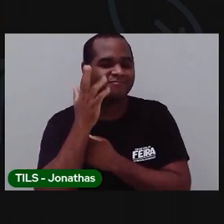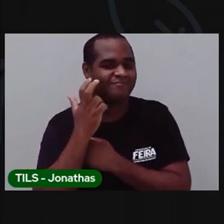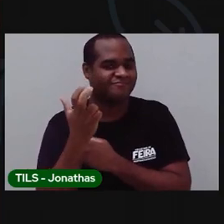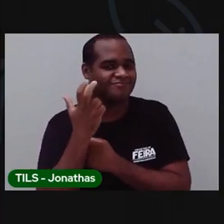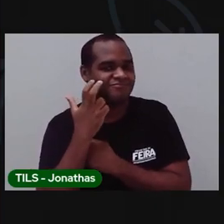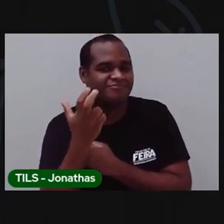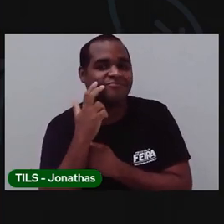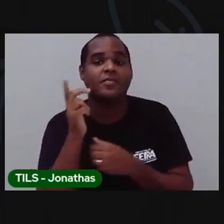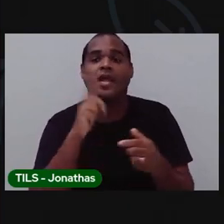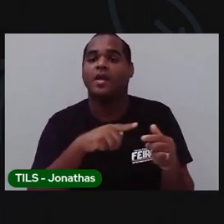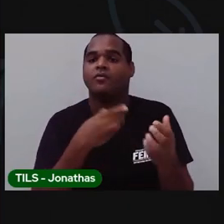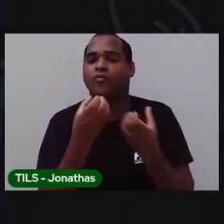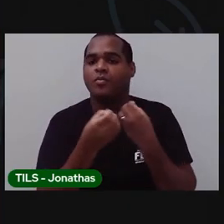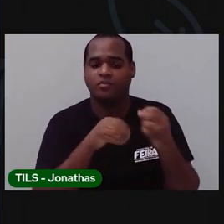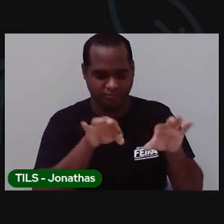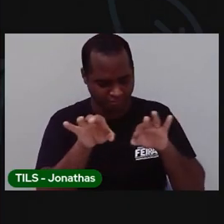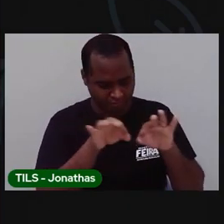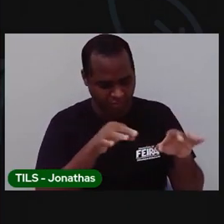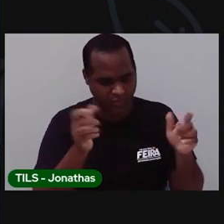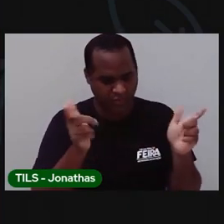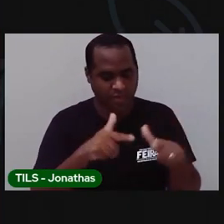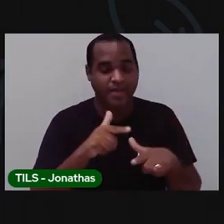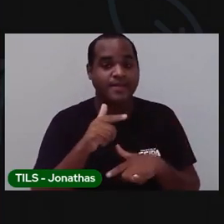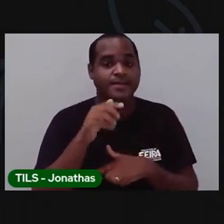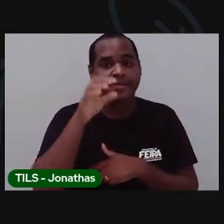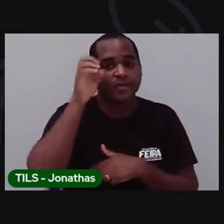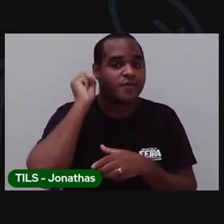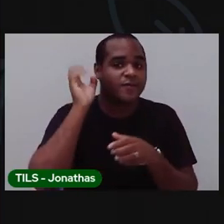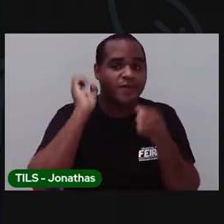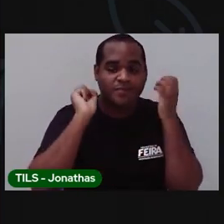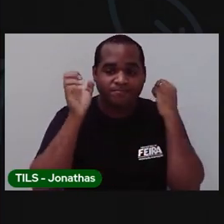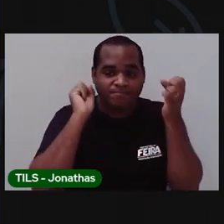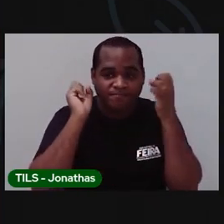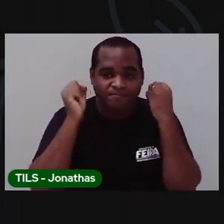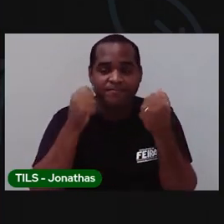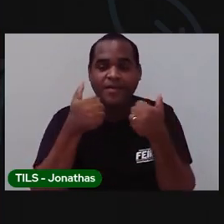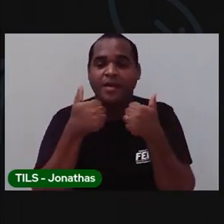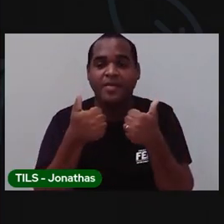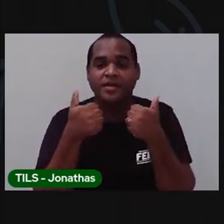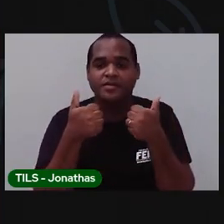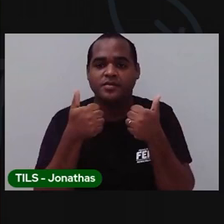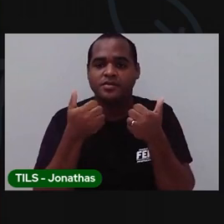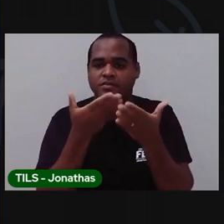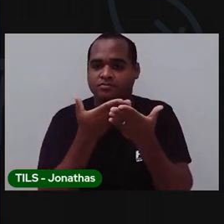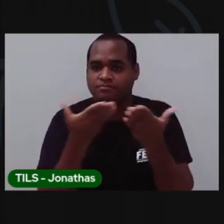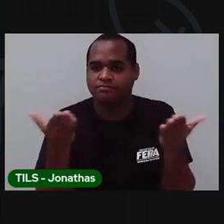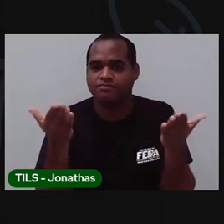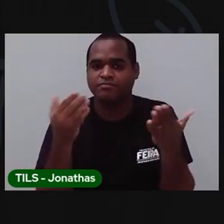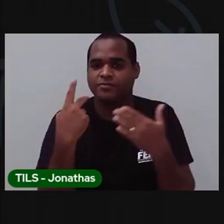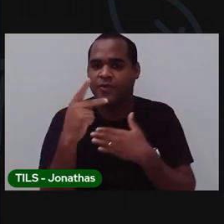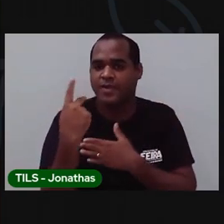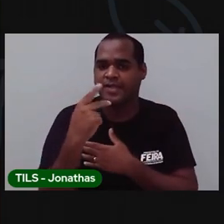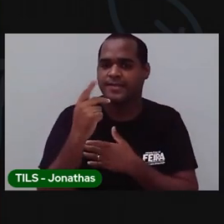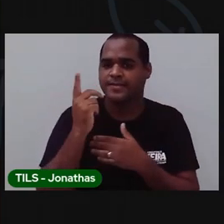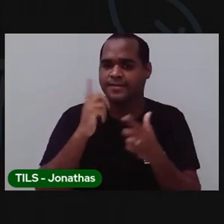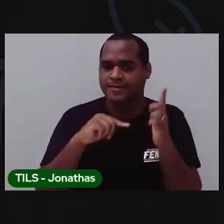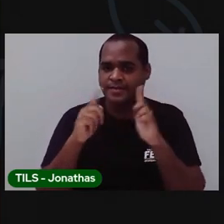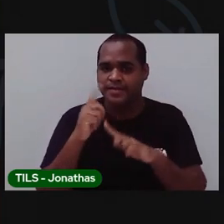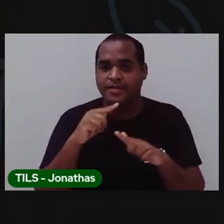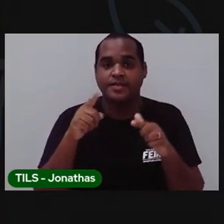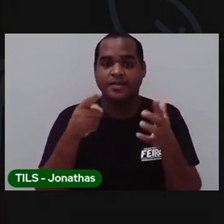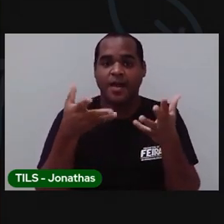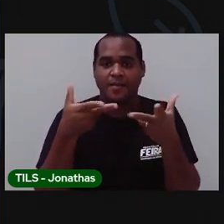praticando aquilo que a gente ouviu. E aí você vai ficar mais sabido.